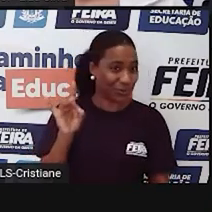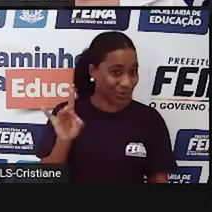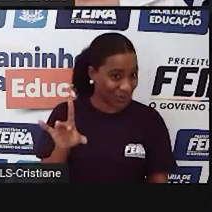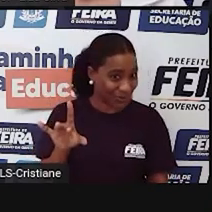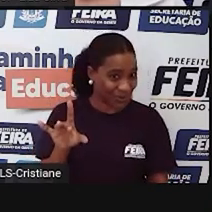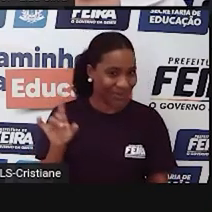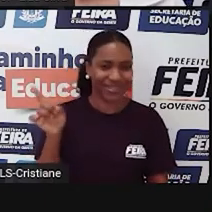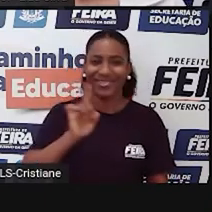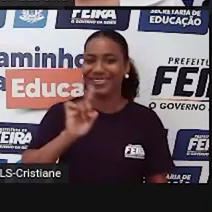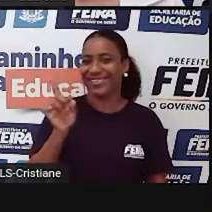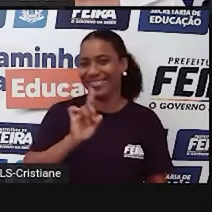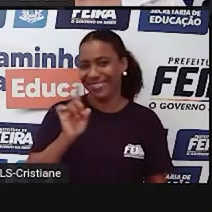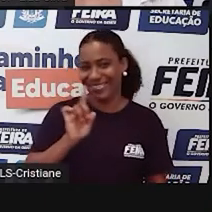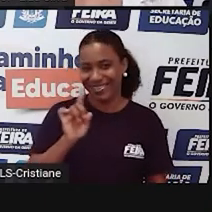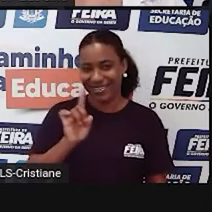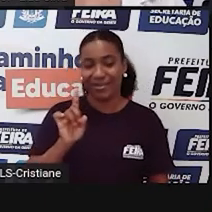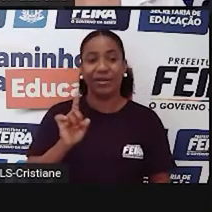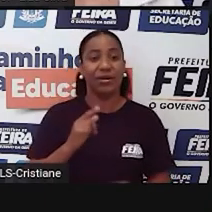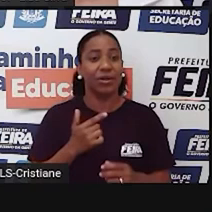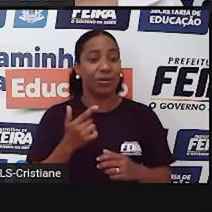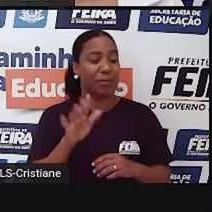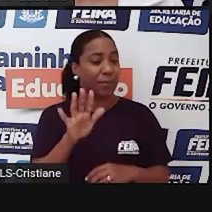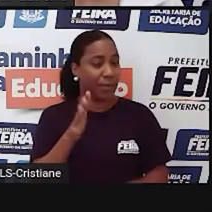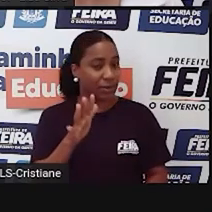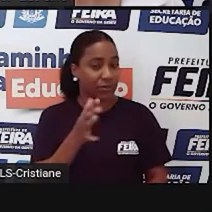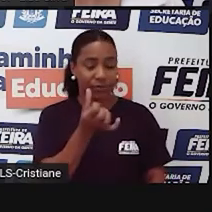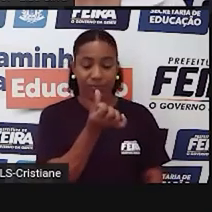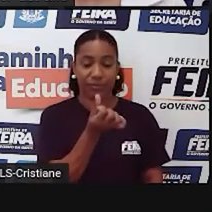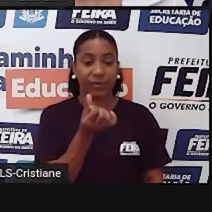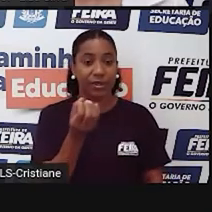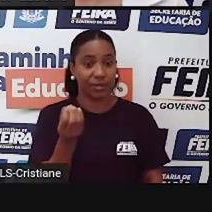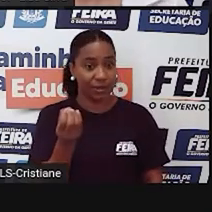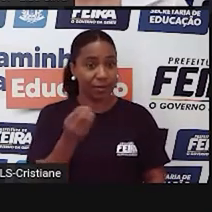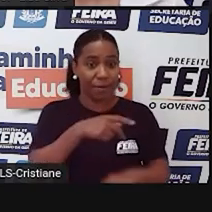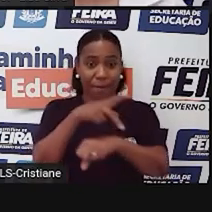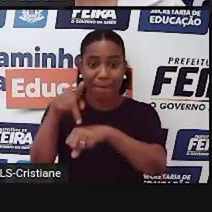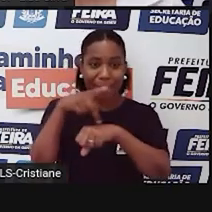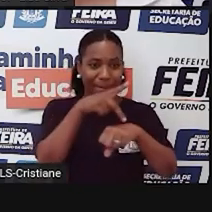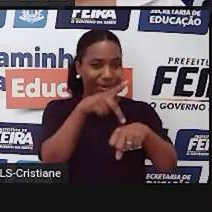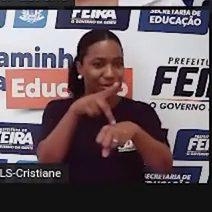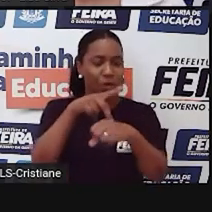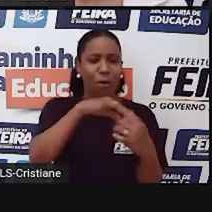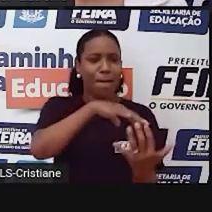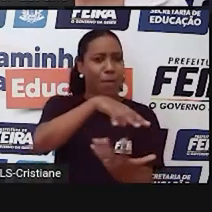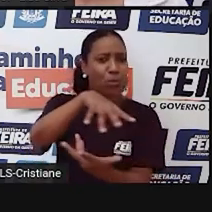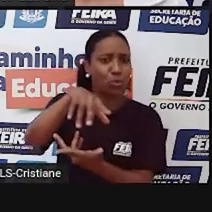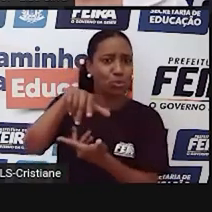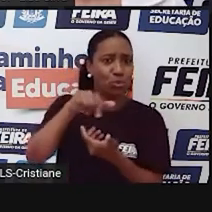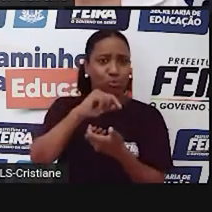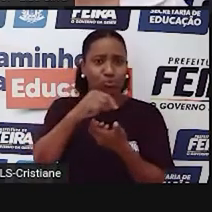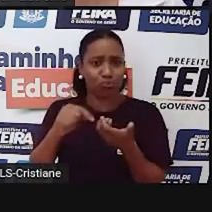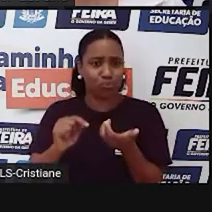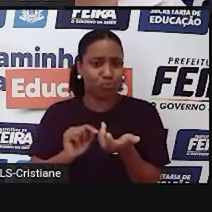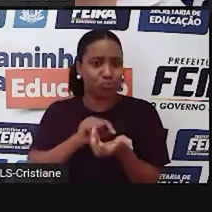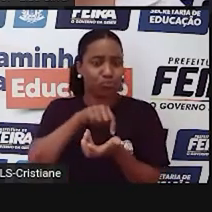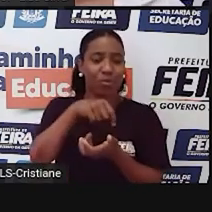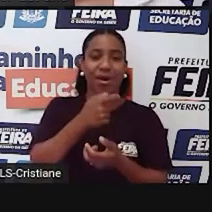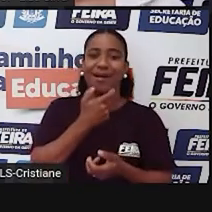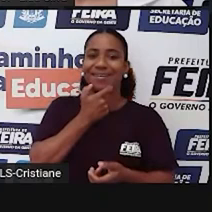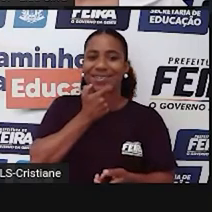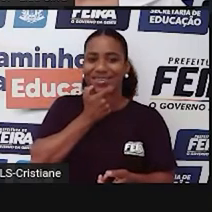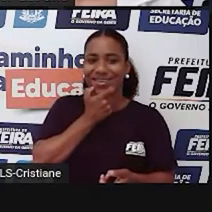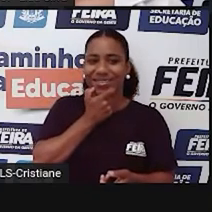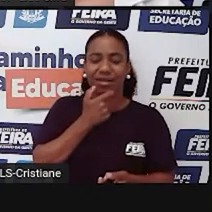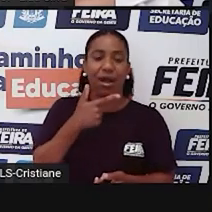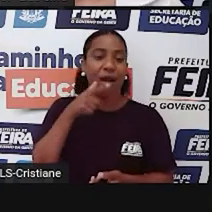Há aproximadamente 70 países espalhados pelo mundo que utilizam o idioma inglês